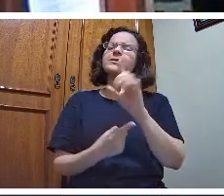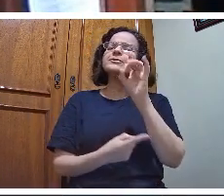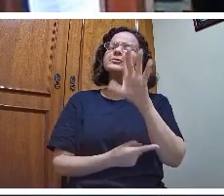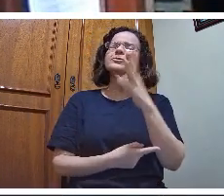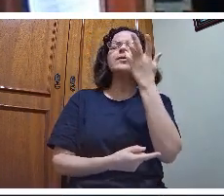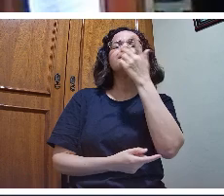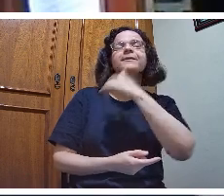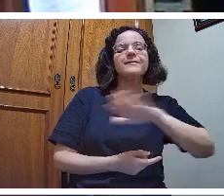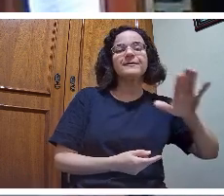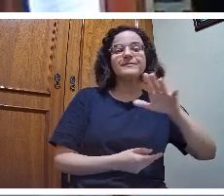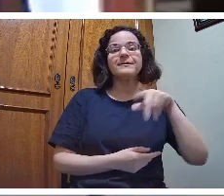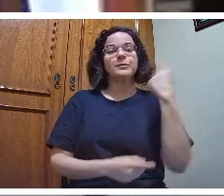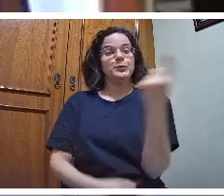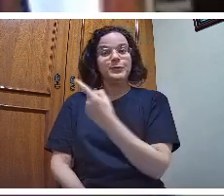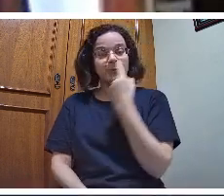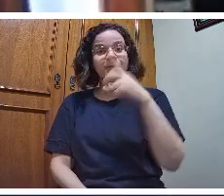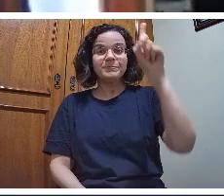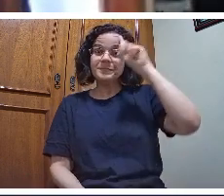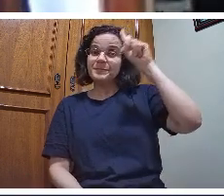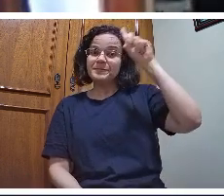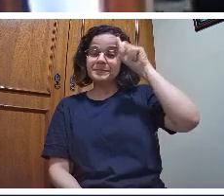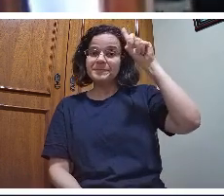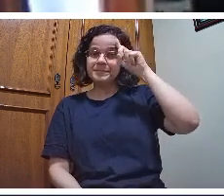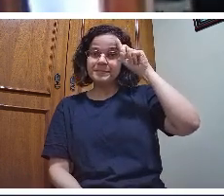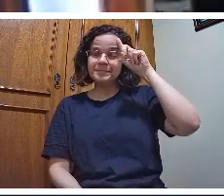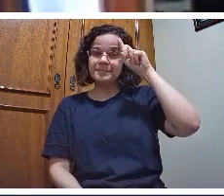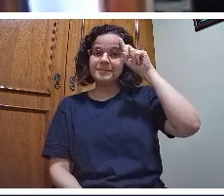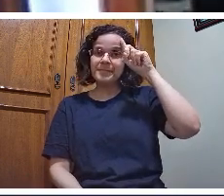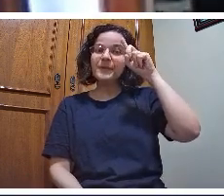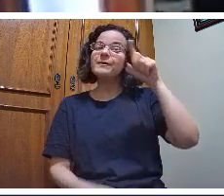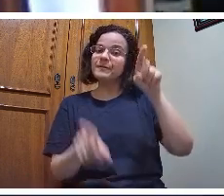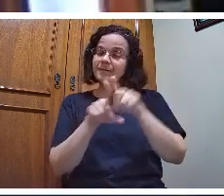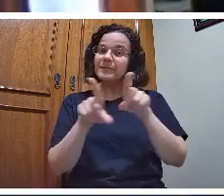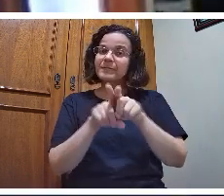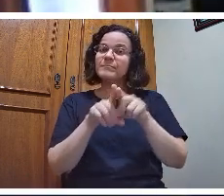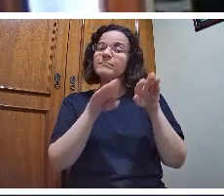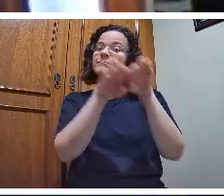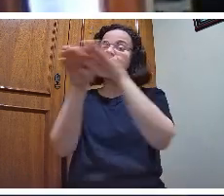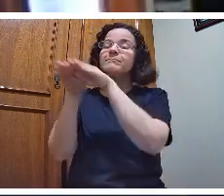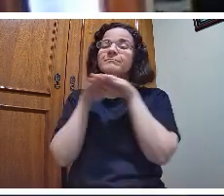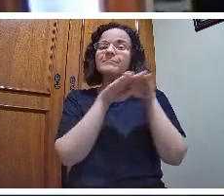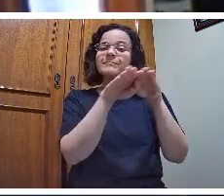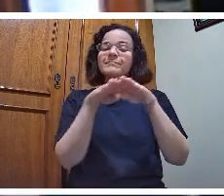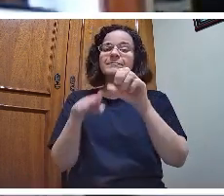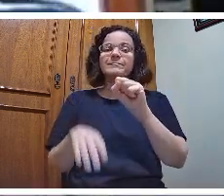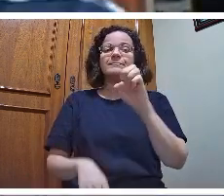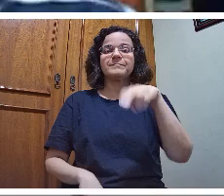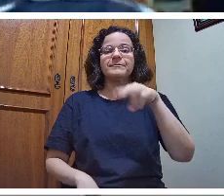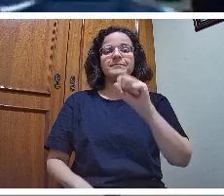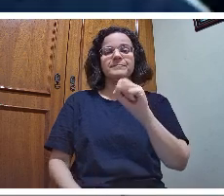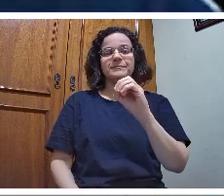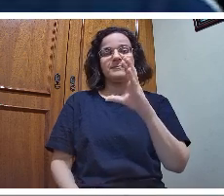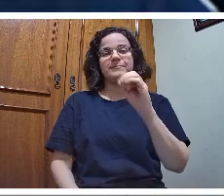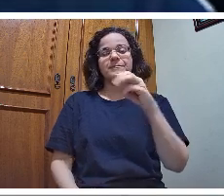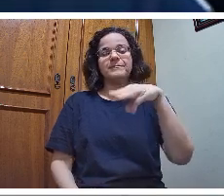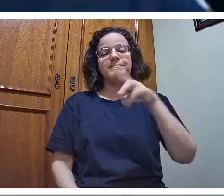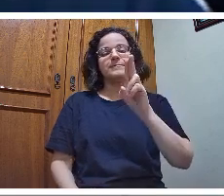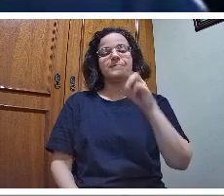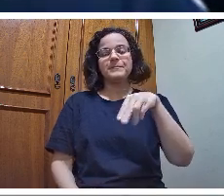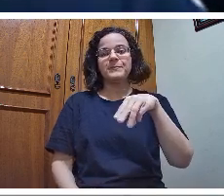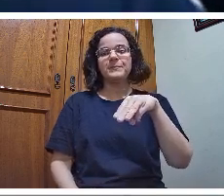cotidianamente agimos pelo senso comum, nos guiamos pelo senso comum. Quem de nós